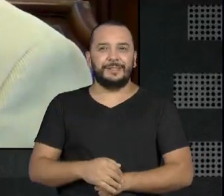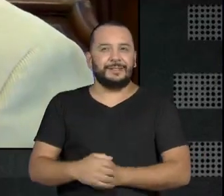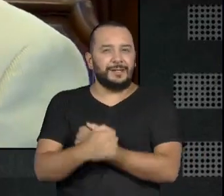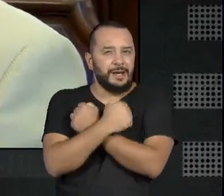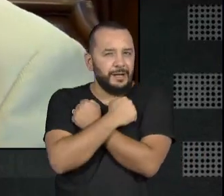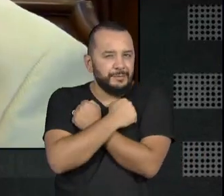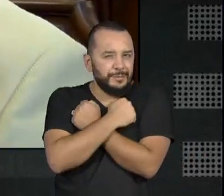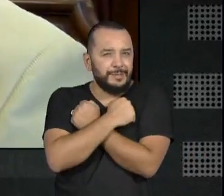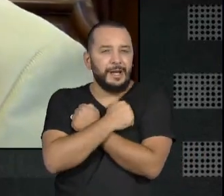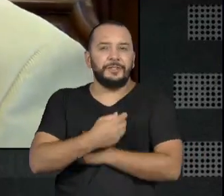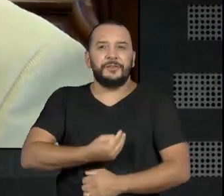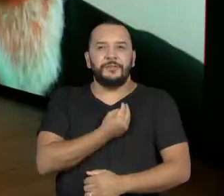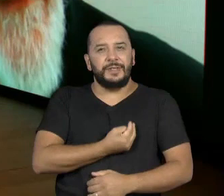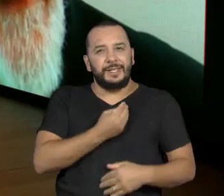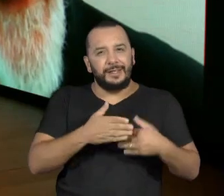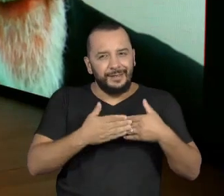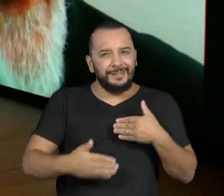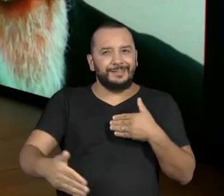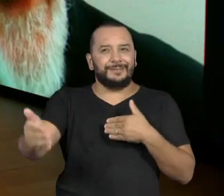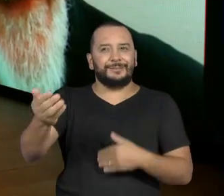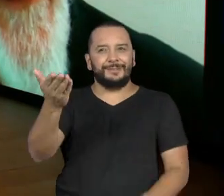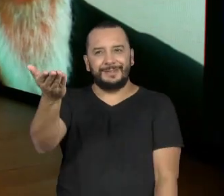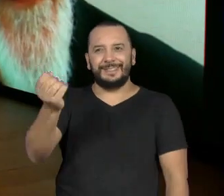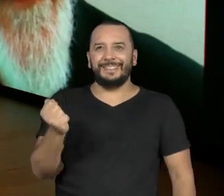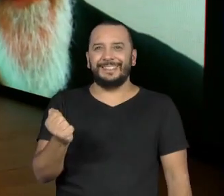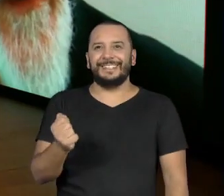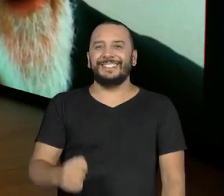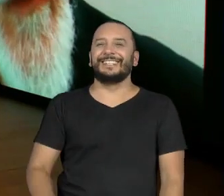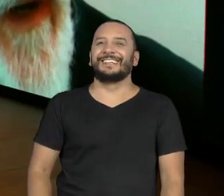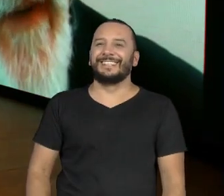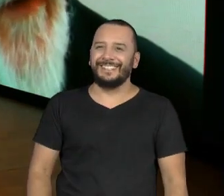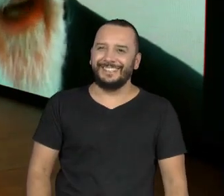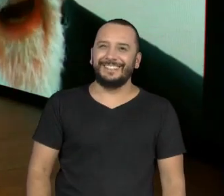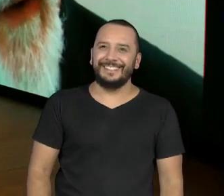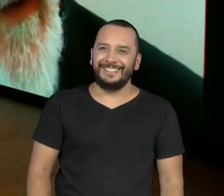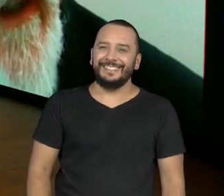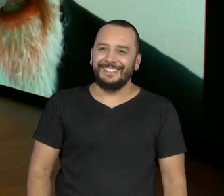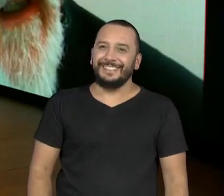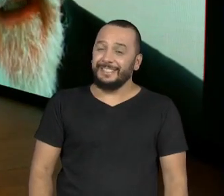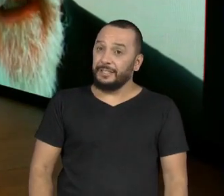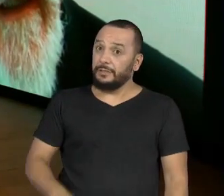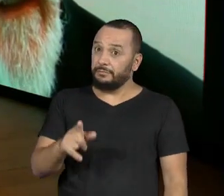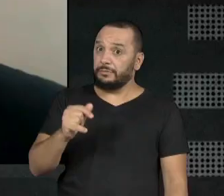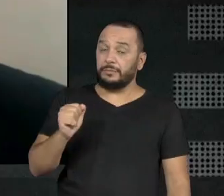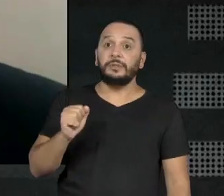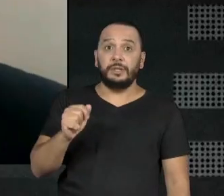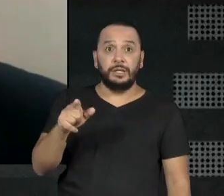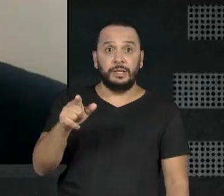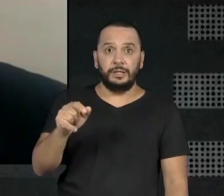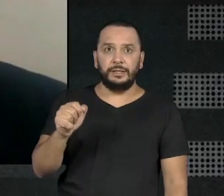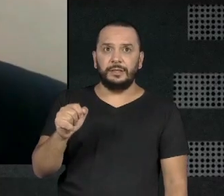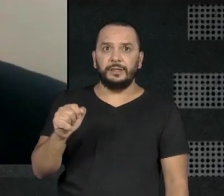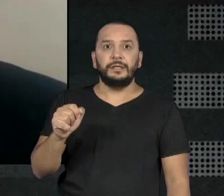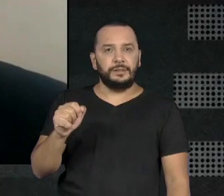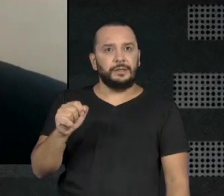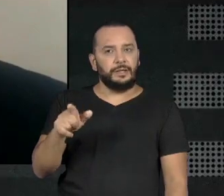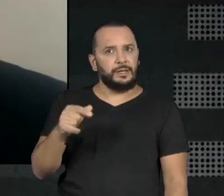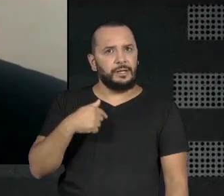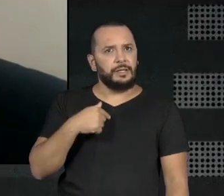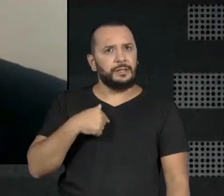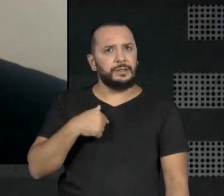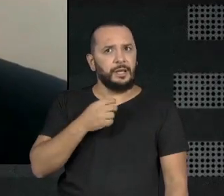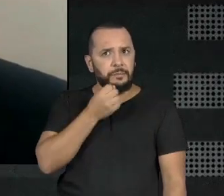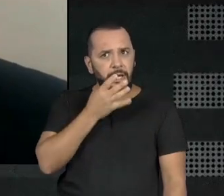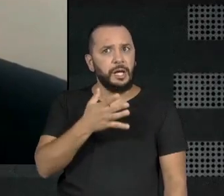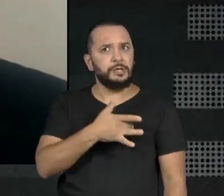abração e vida longa, Ney. Que ótimo. o nível está alto, hein? O nível está alto? está bem alto, né?